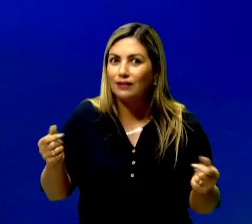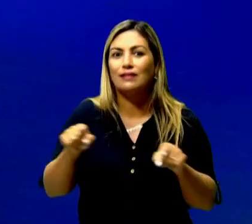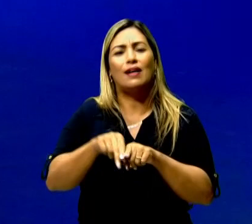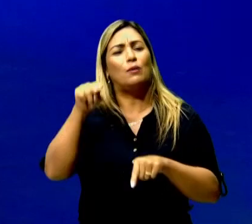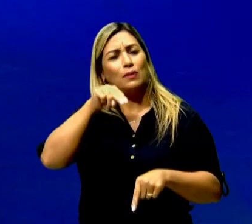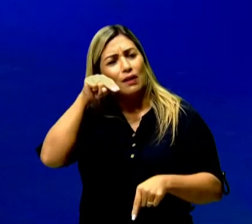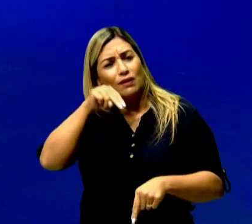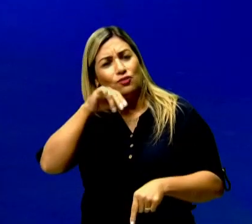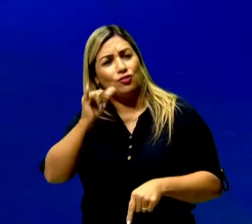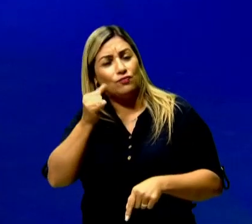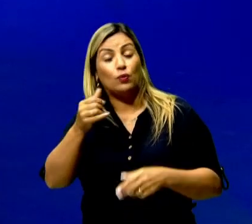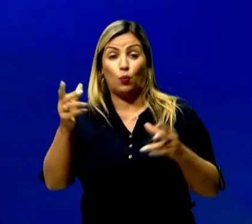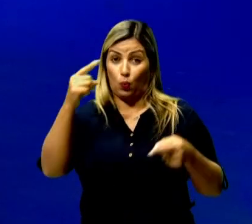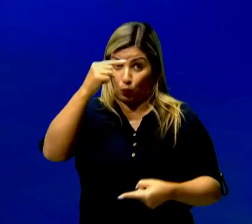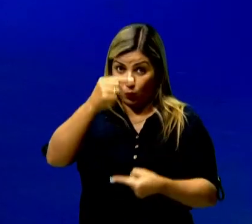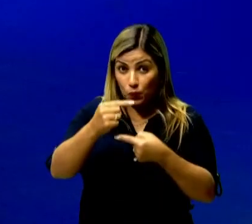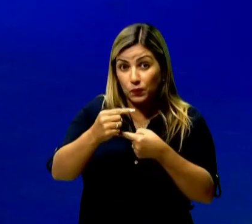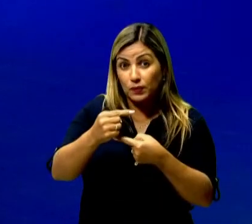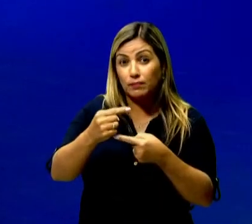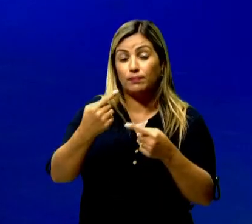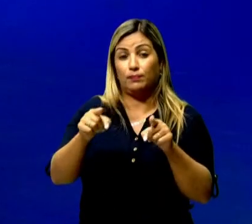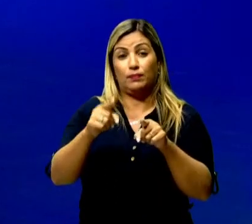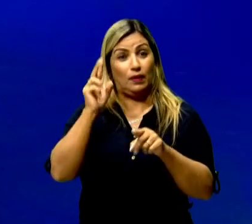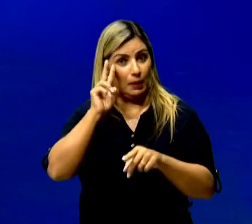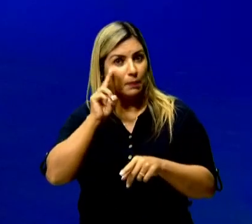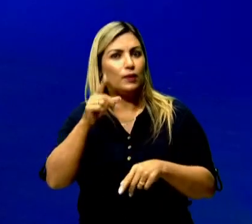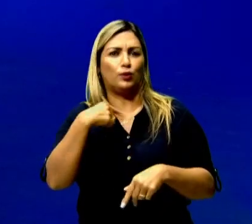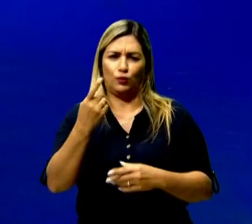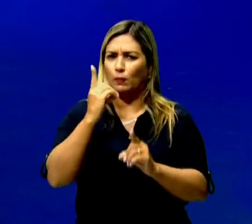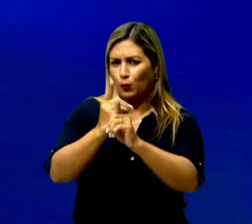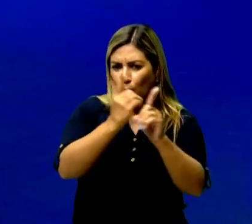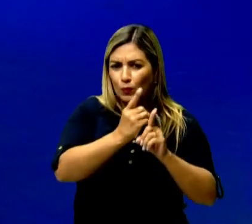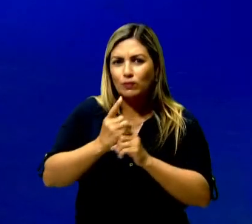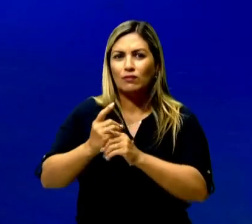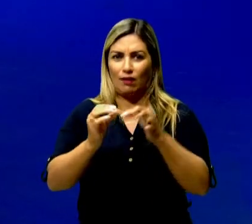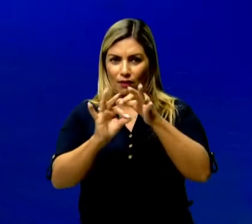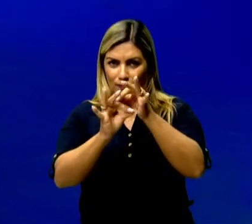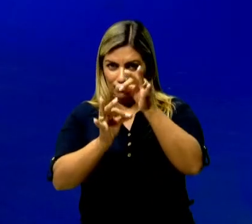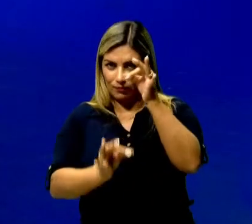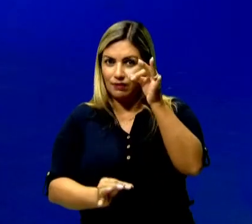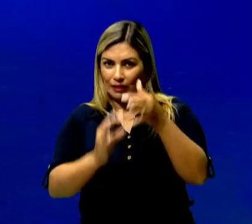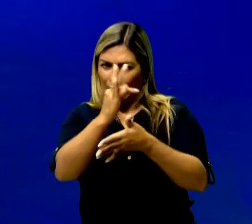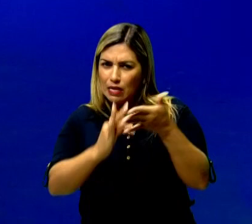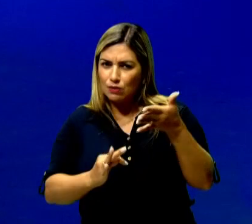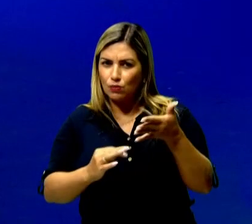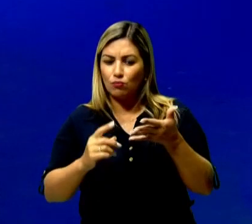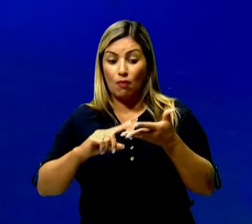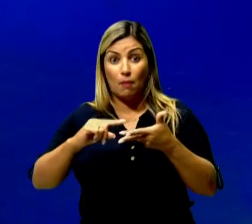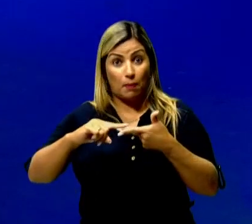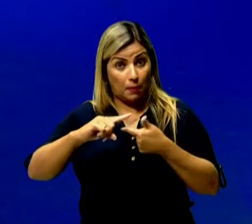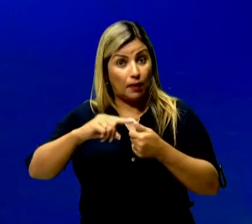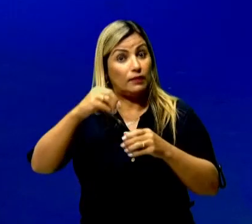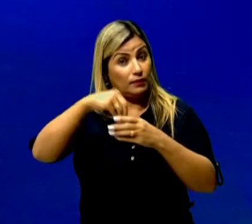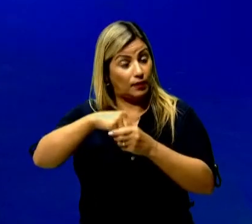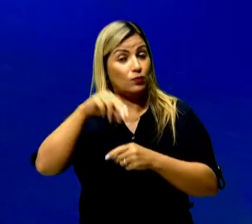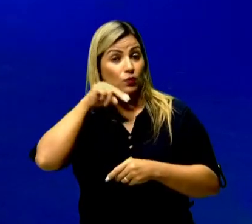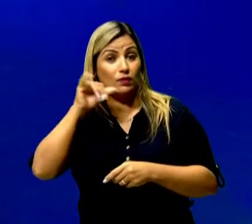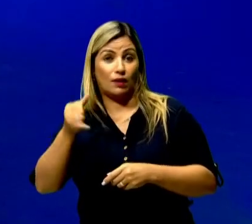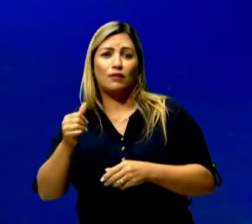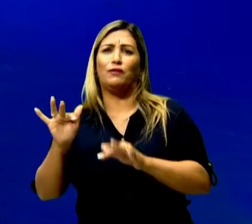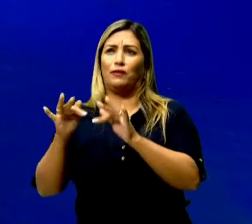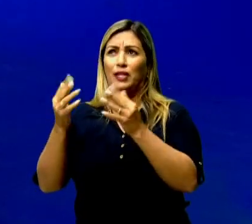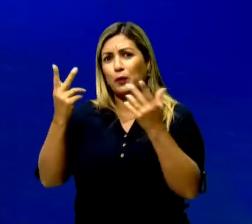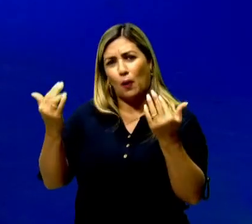narrativa curta por ser conto. Lembrando que a gente vai encontrar dentro desse conto os mesmos elementos da narrativa, eles são da mesma